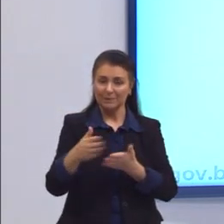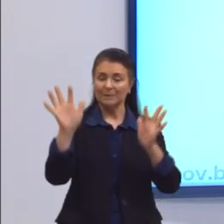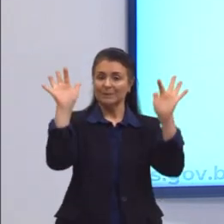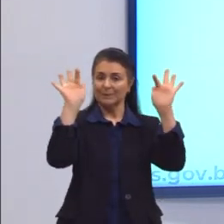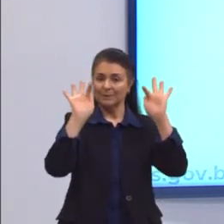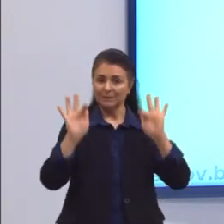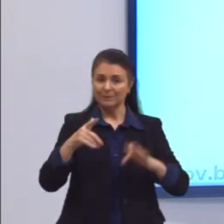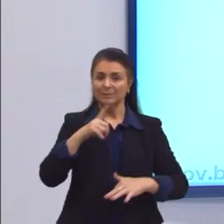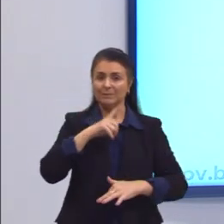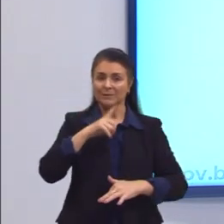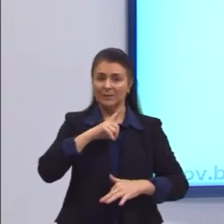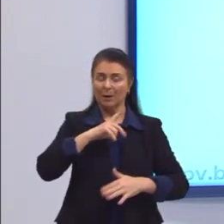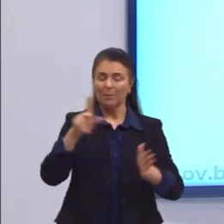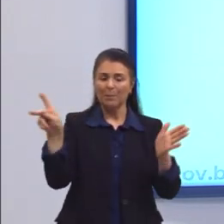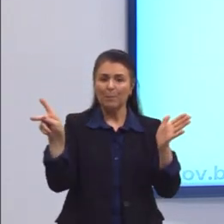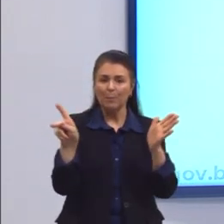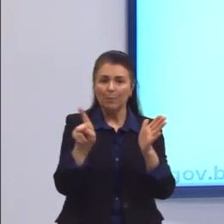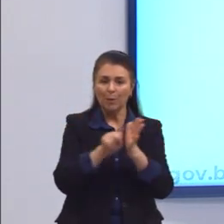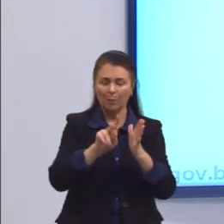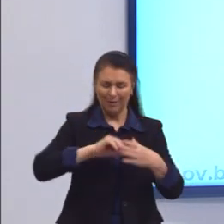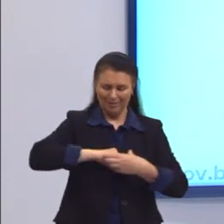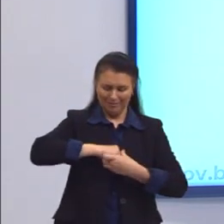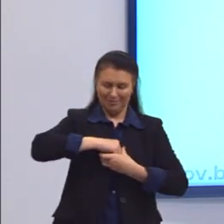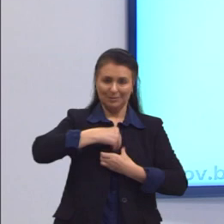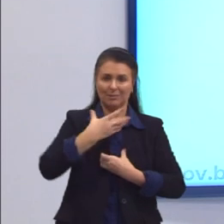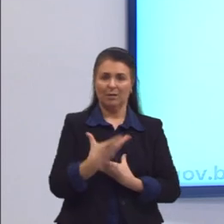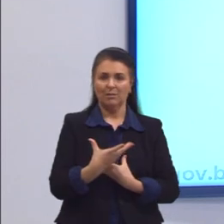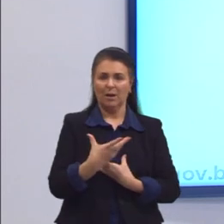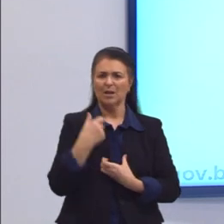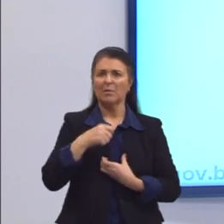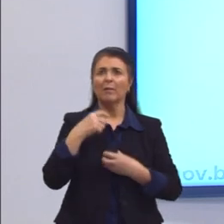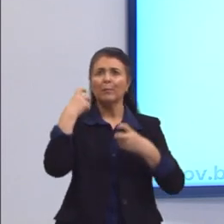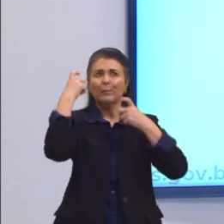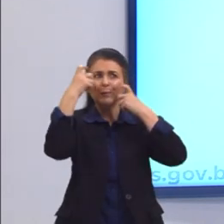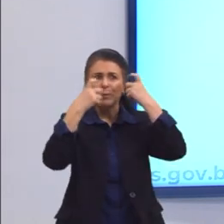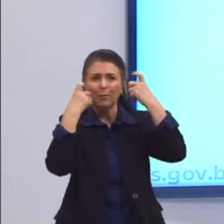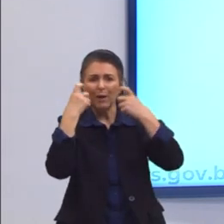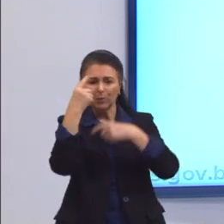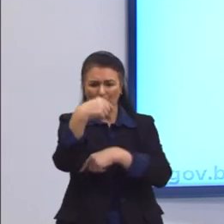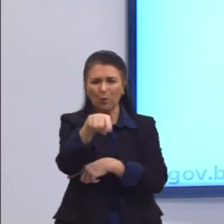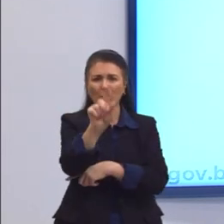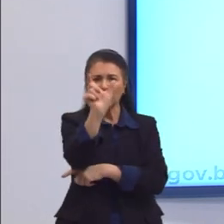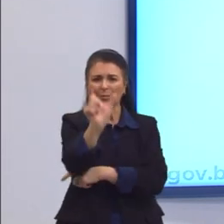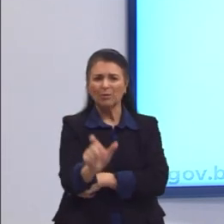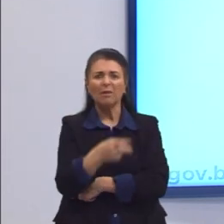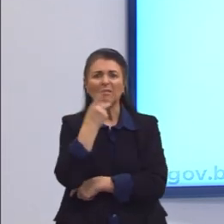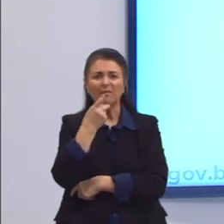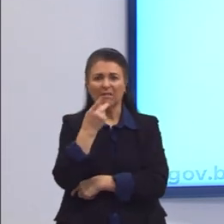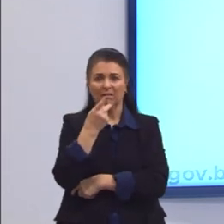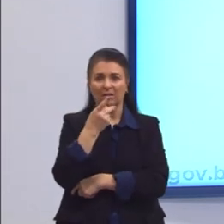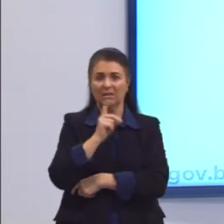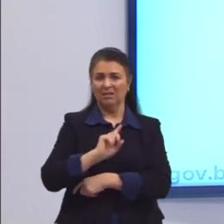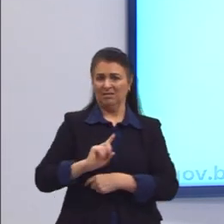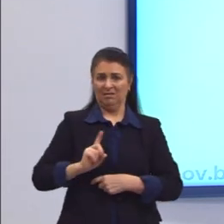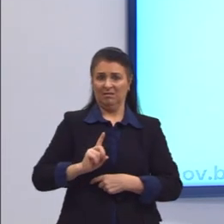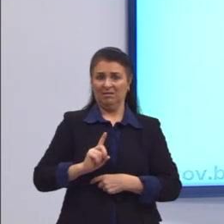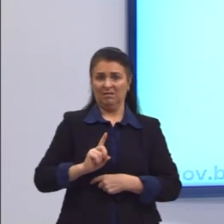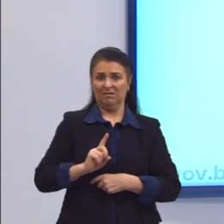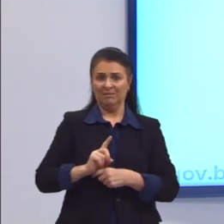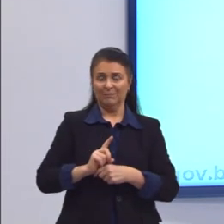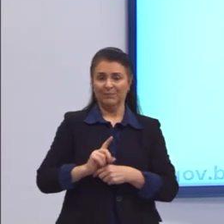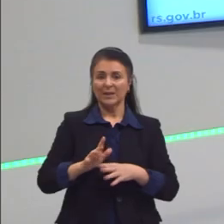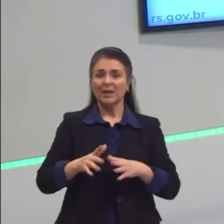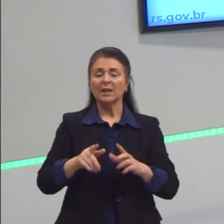sua essência, e não ficar preocupado ou dar importância para o que os outros dizem de nós. Ele também